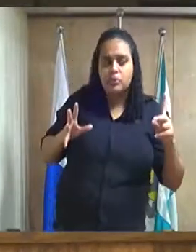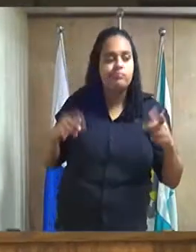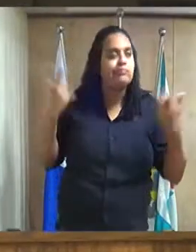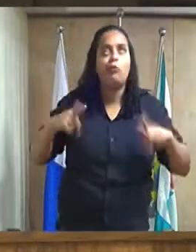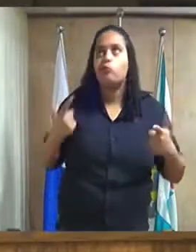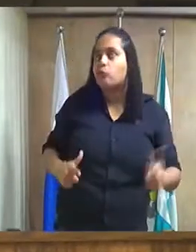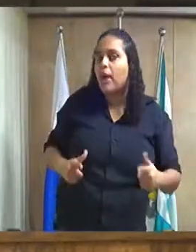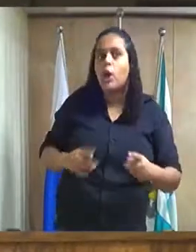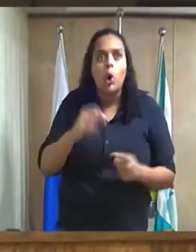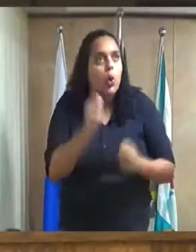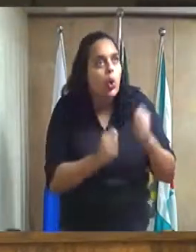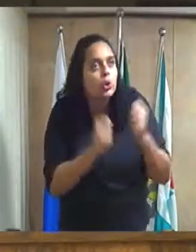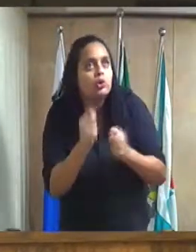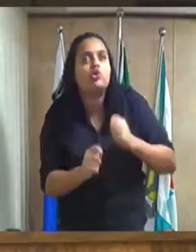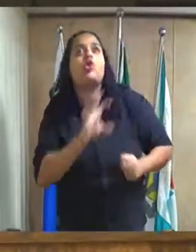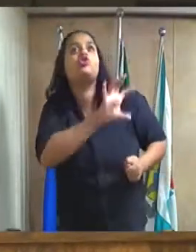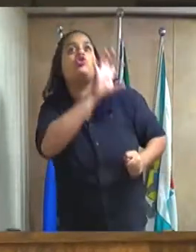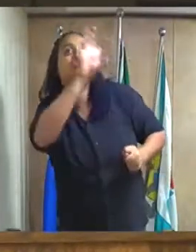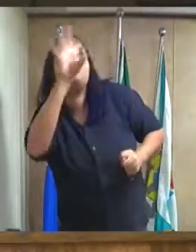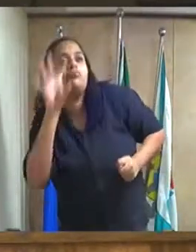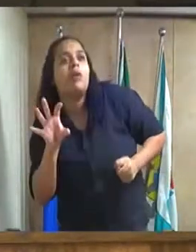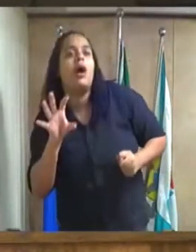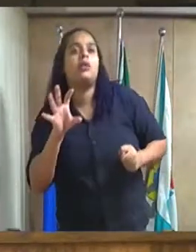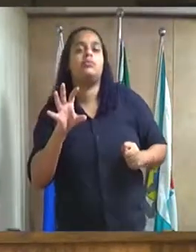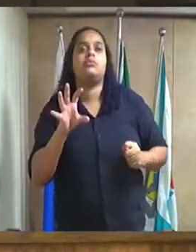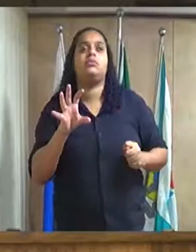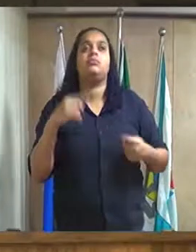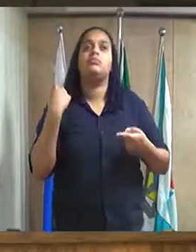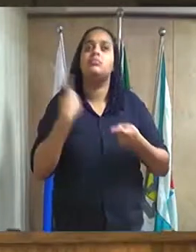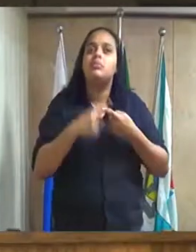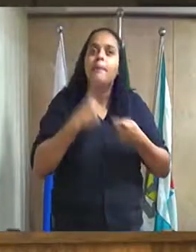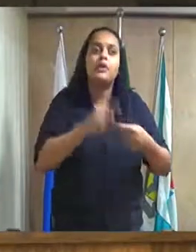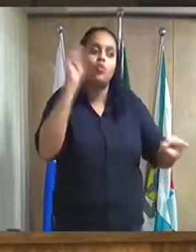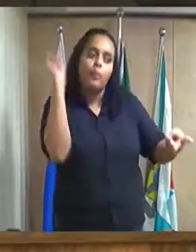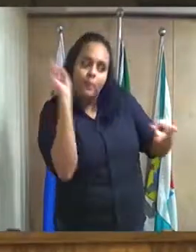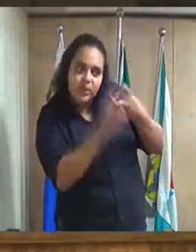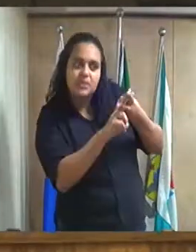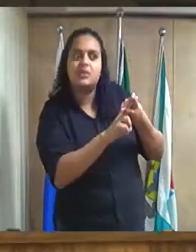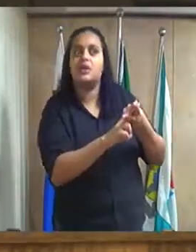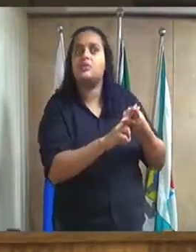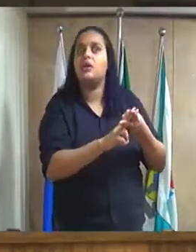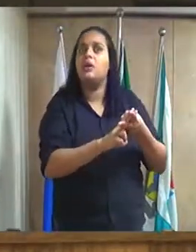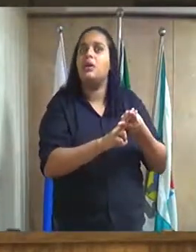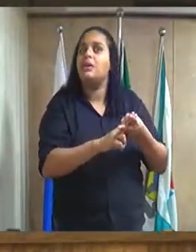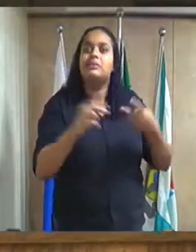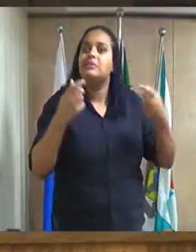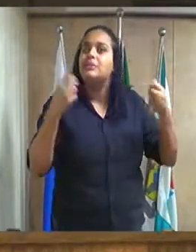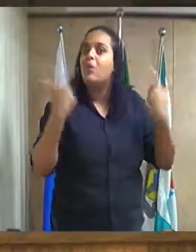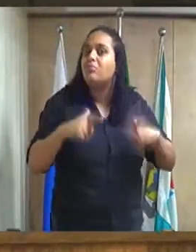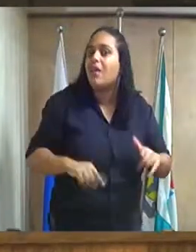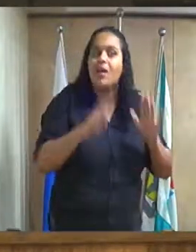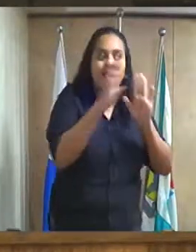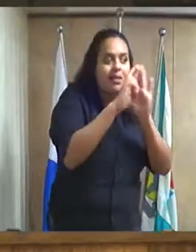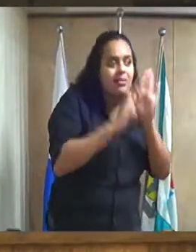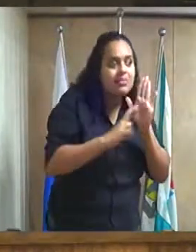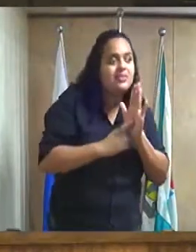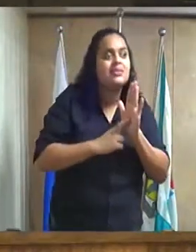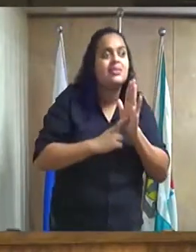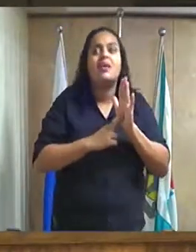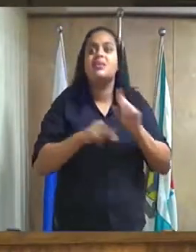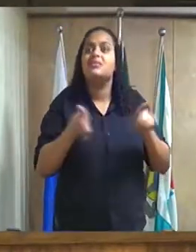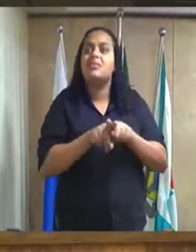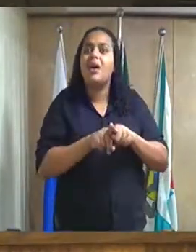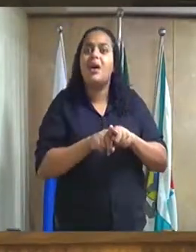diante do sistema prisional e a falta de infraestrutura nos municípios onde os